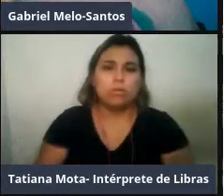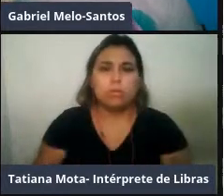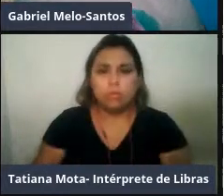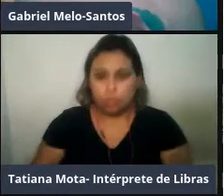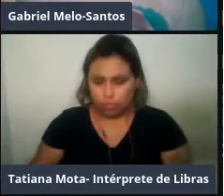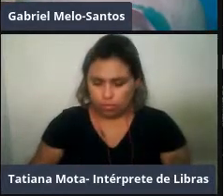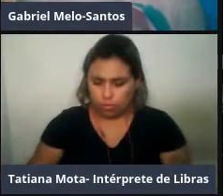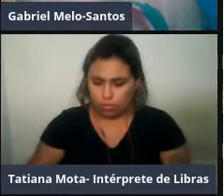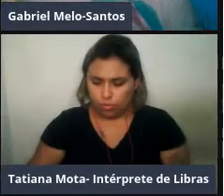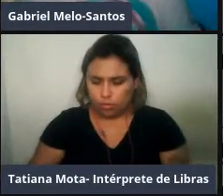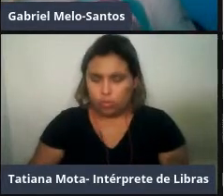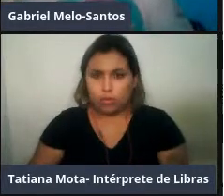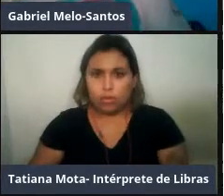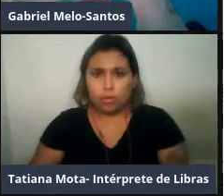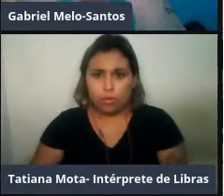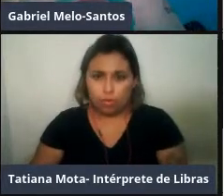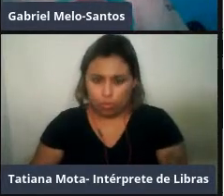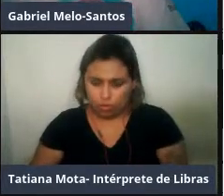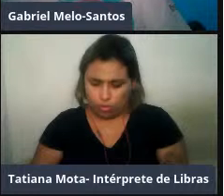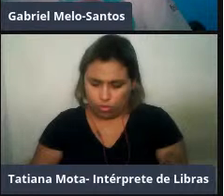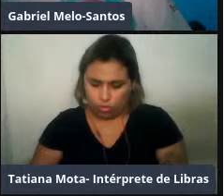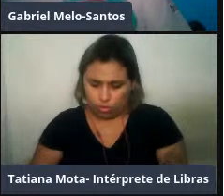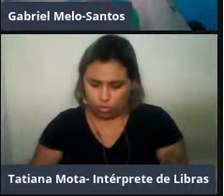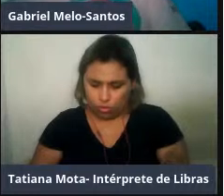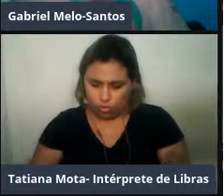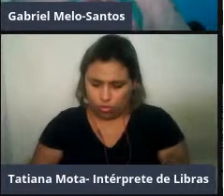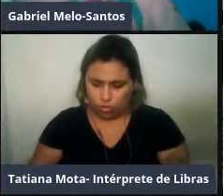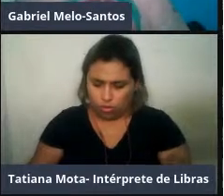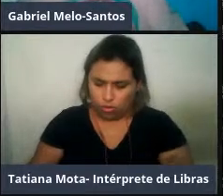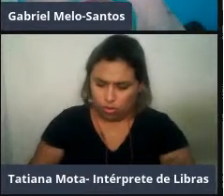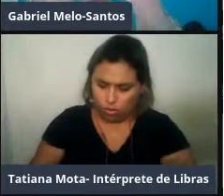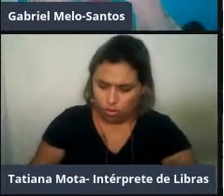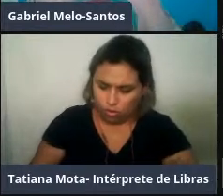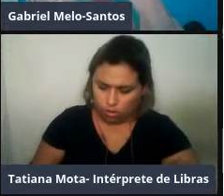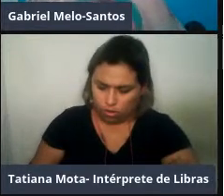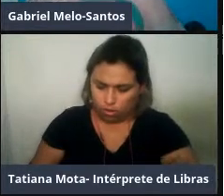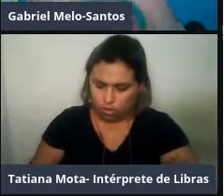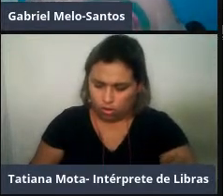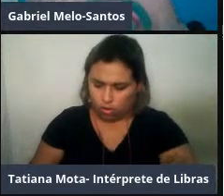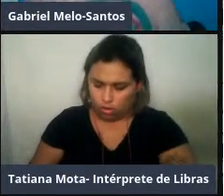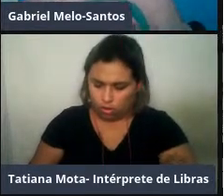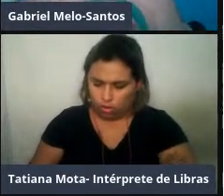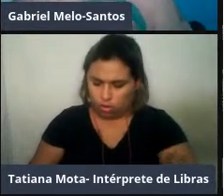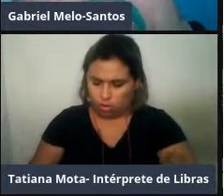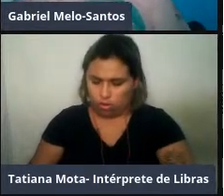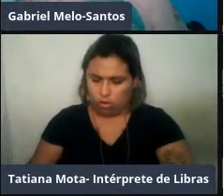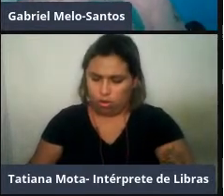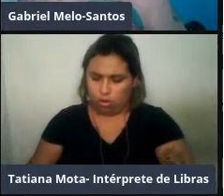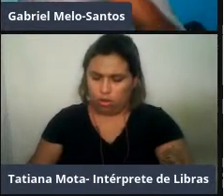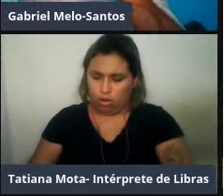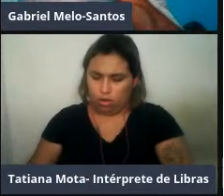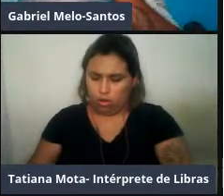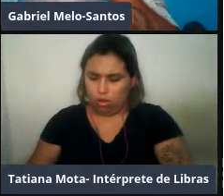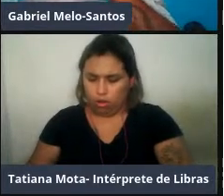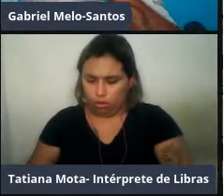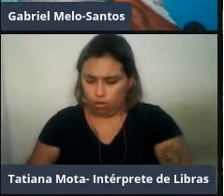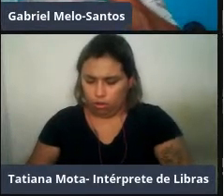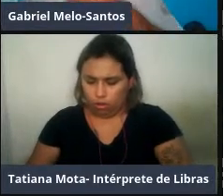E em relação a aquelas sequências de assolios, a gente não conseguiu identificar um comportamento específico ali